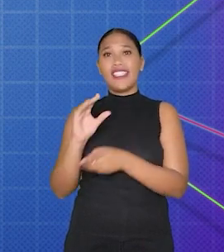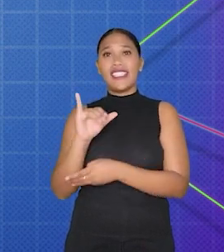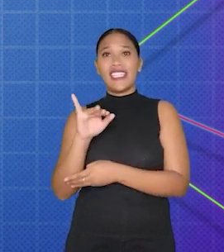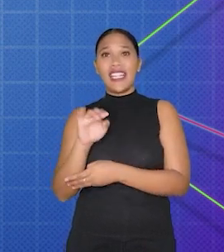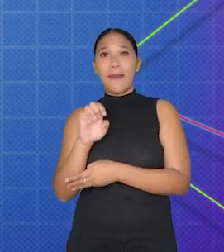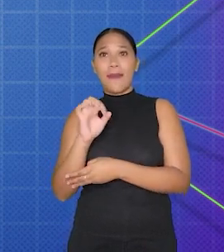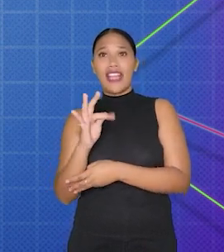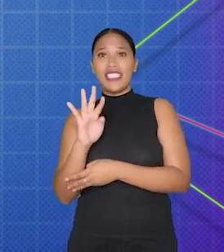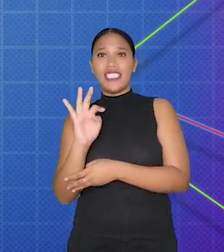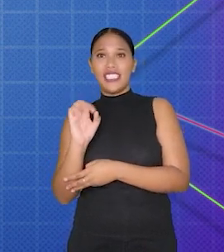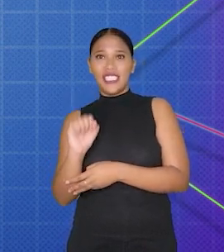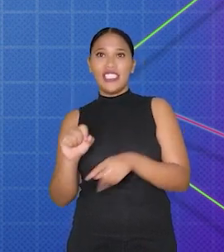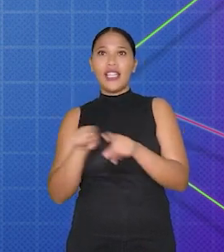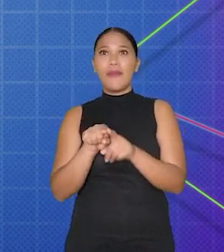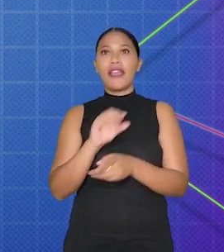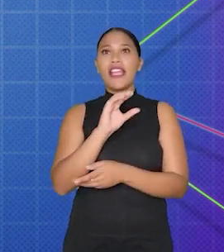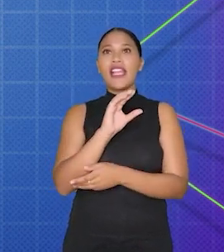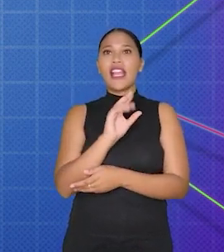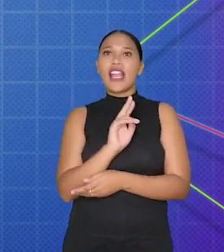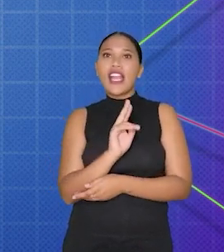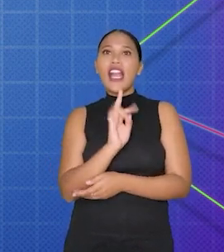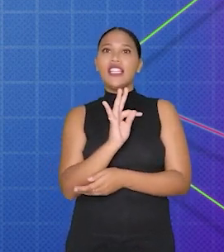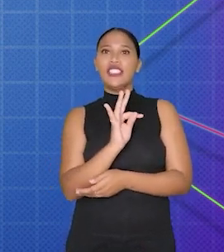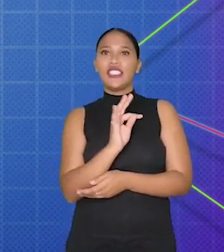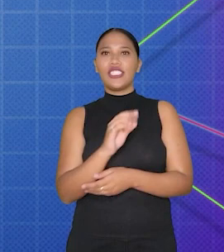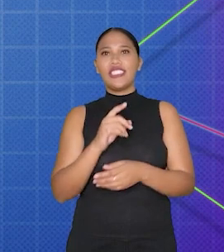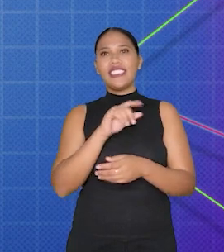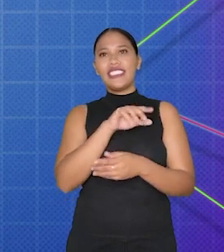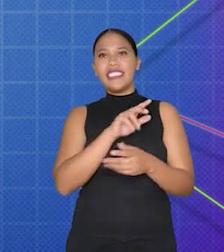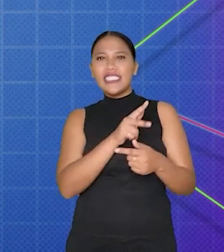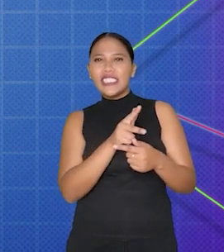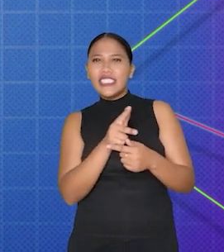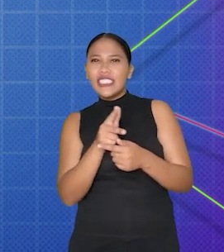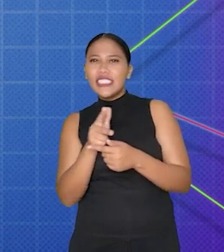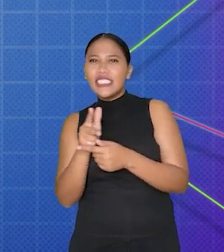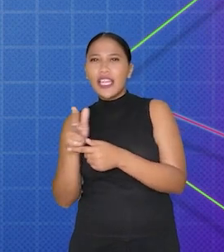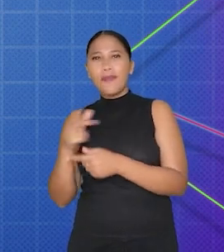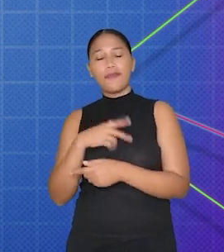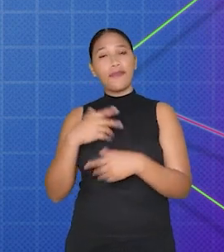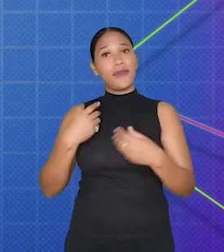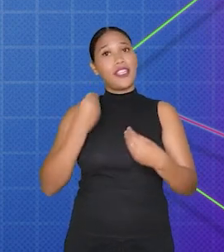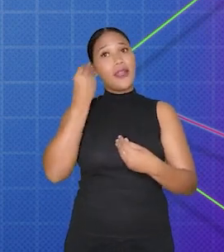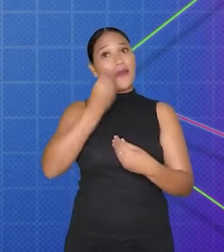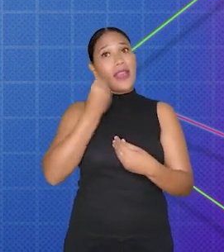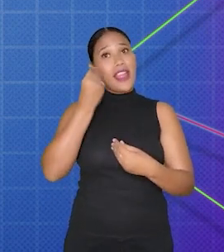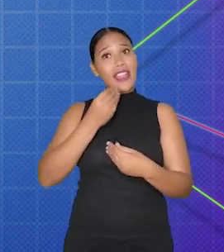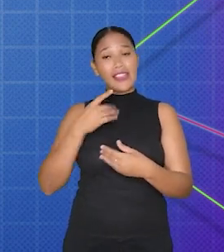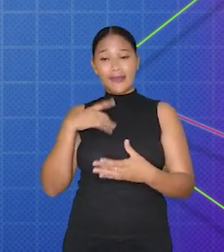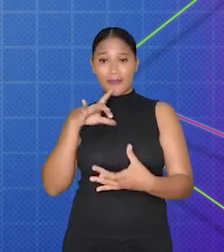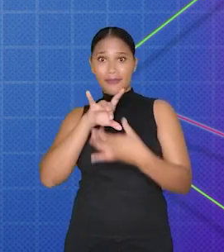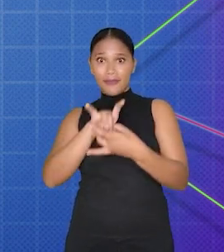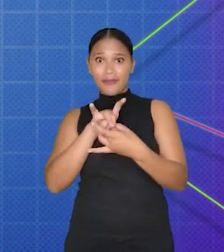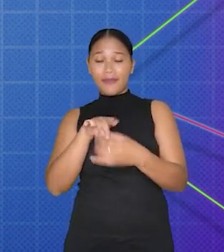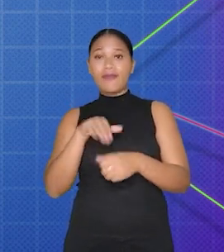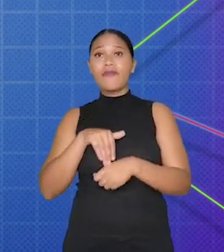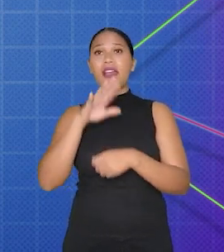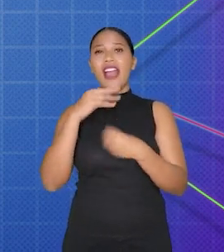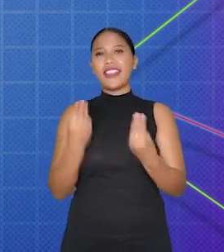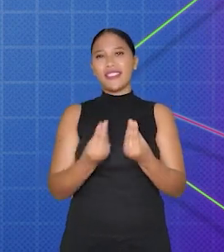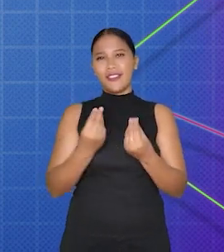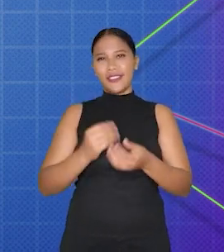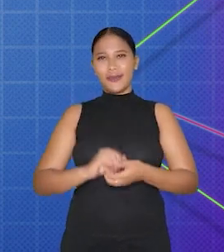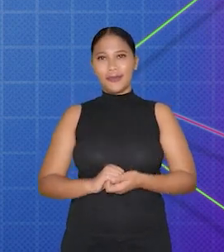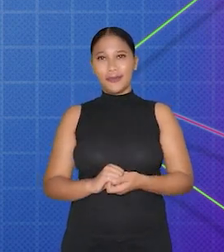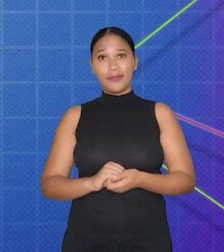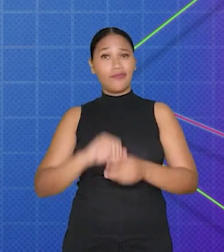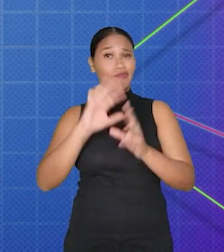cinematics e cutscenes. Eles ajudam a dar vida ao mundo do jogo e tornam a experiência do jogador mais imersiva e